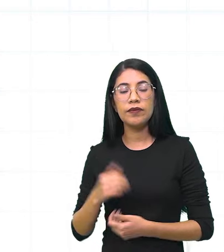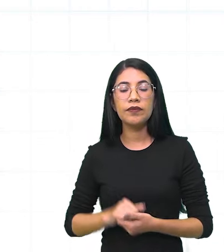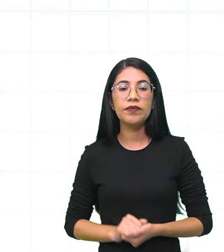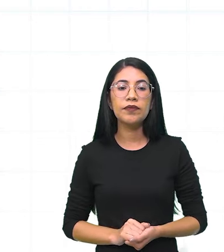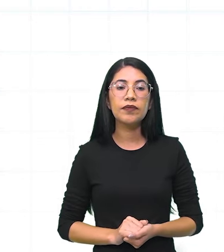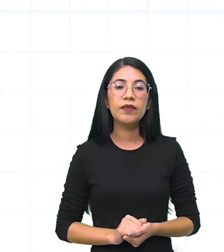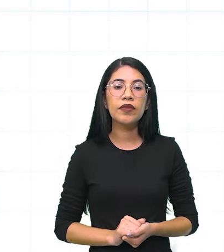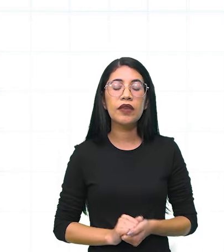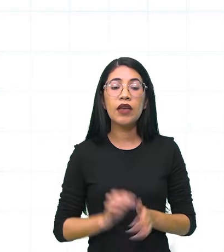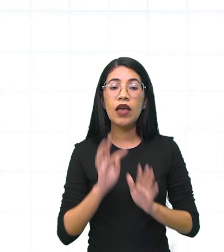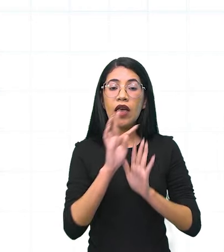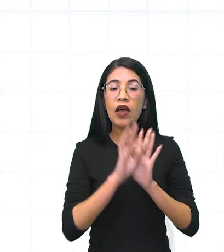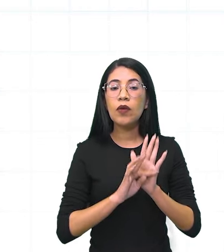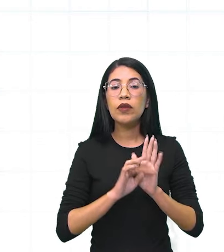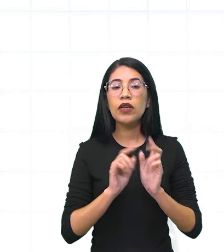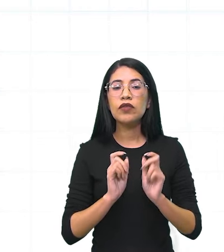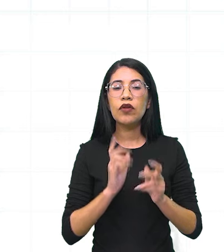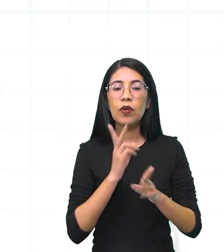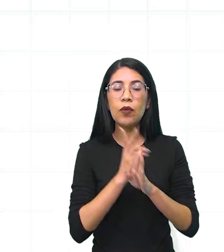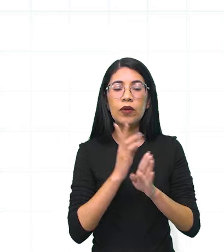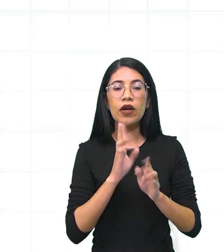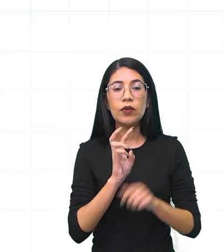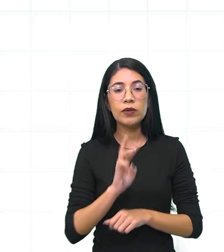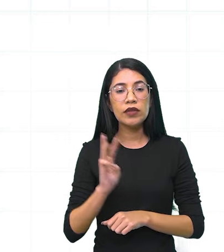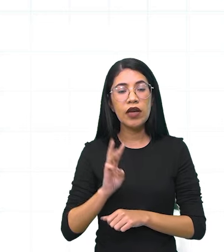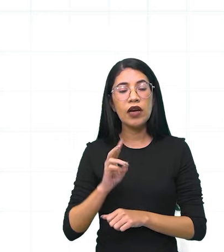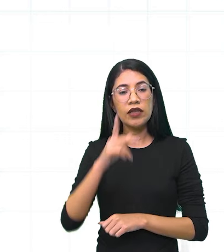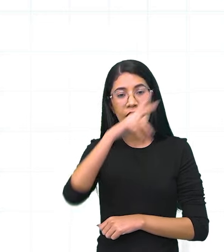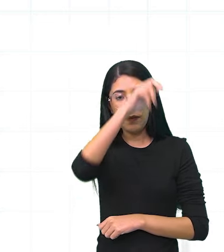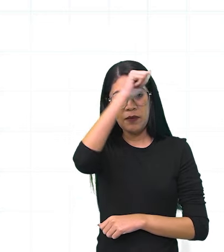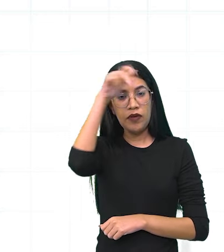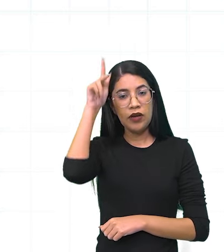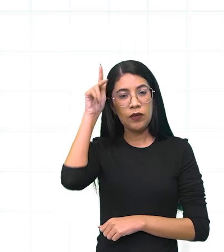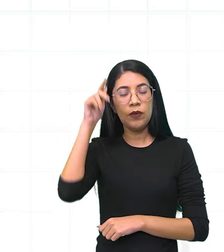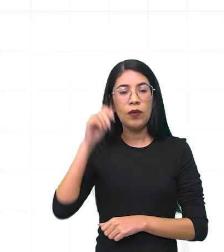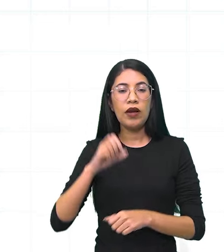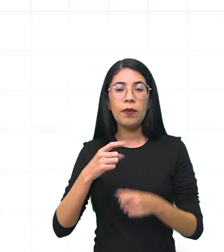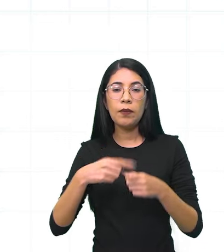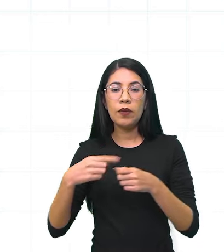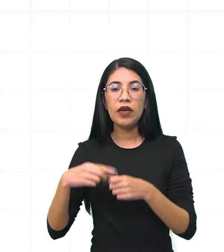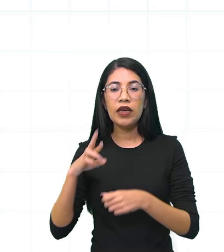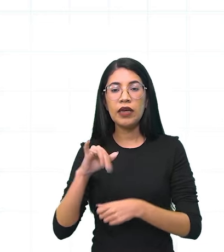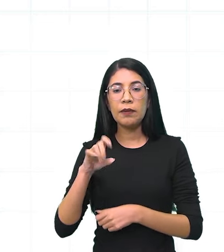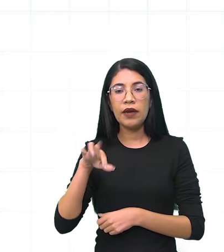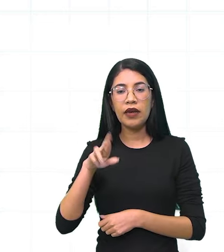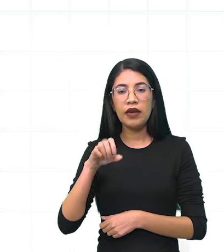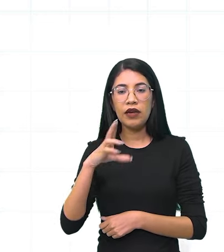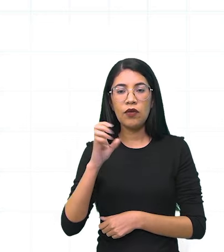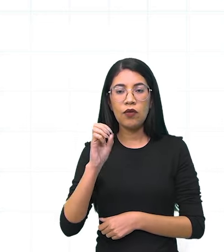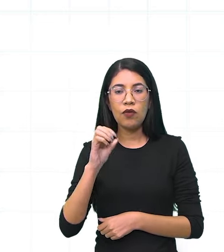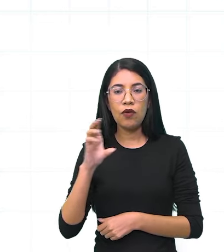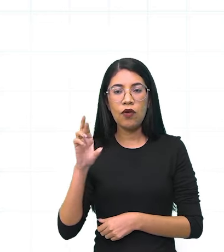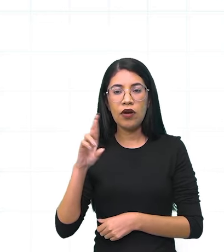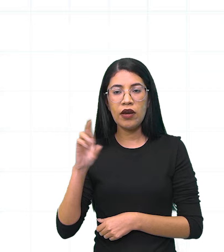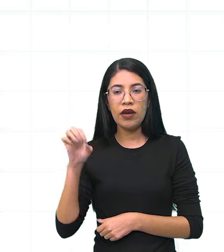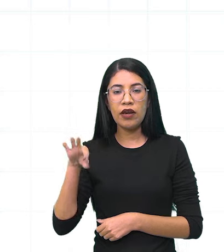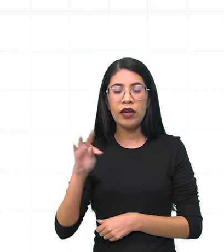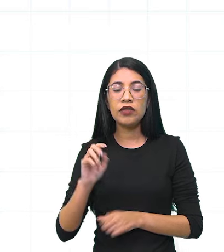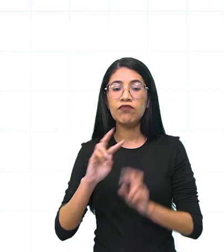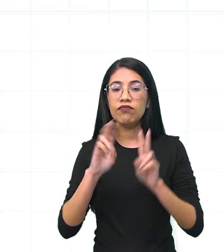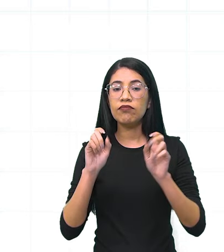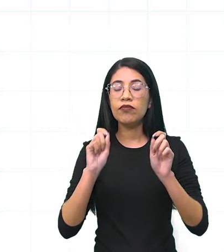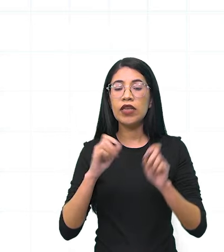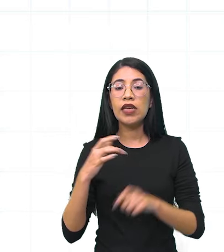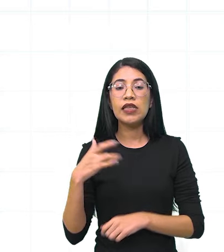Olha só, é um texto que foi tirado lá da Prefeitura Municipal de Ribeirão Corrente. Diz o quê? Saúde sempre